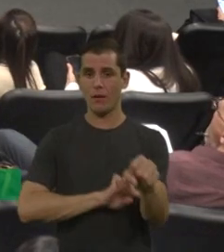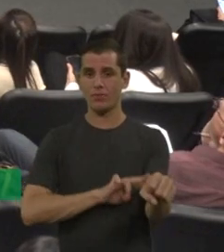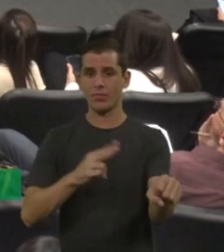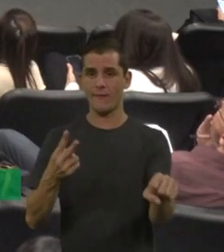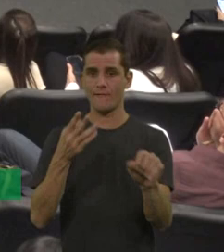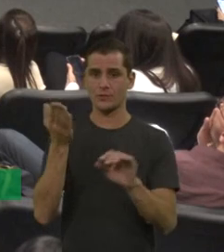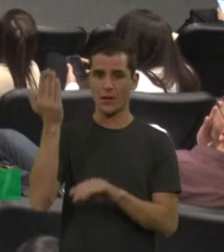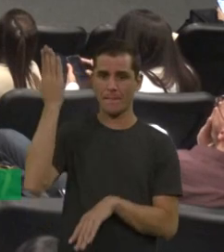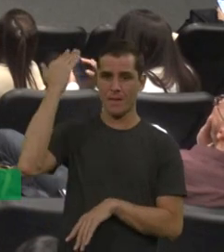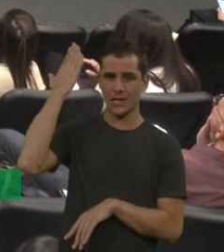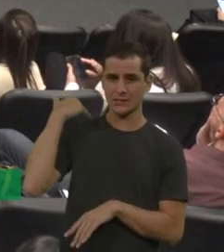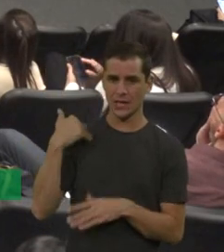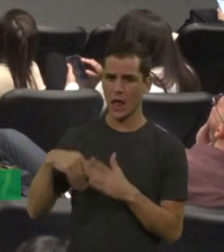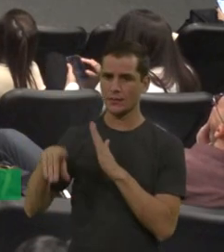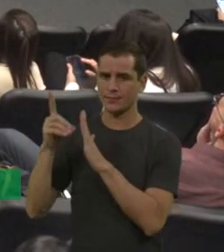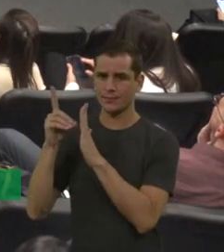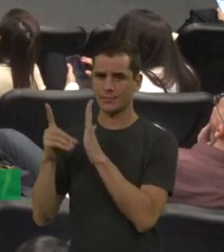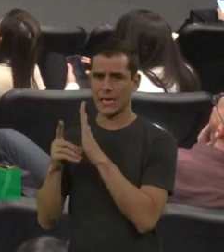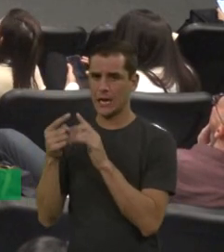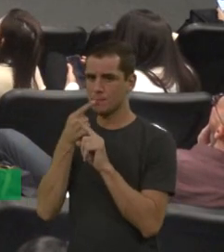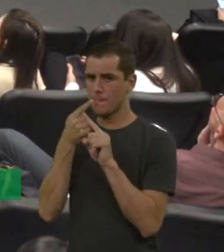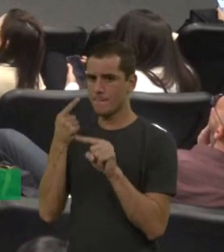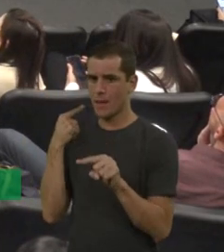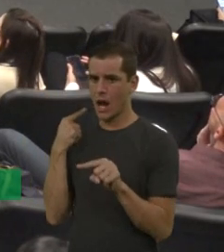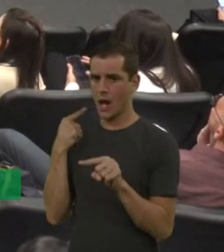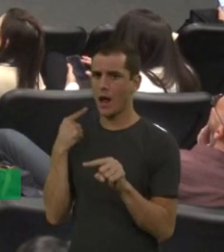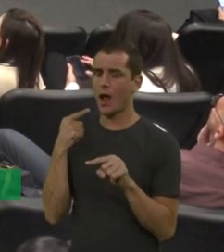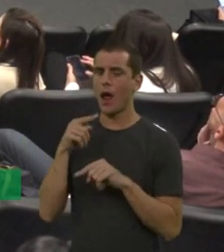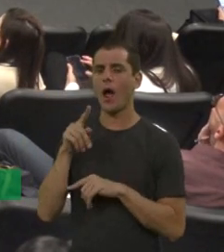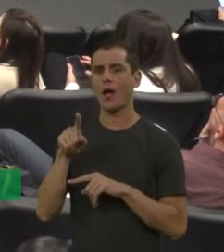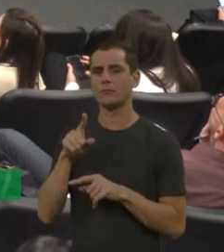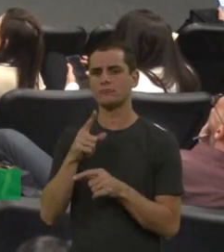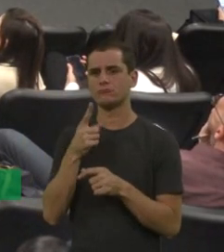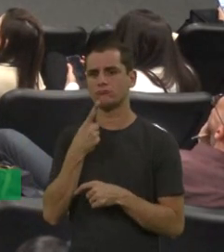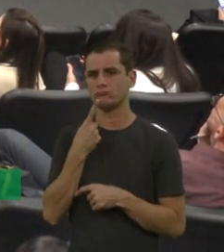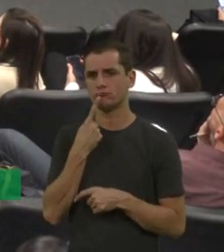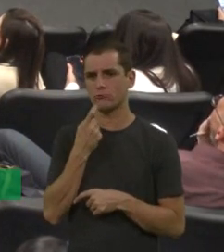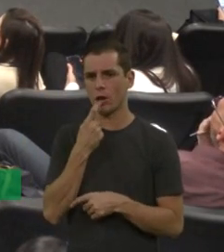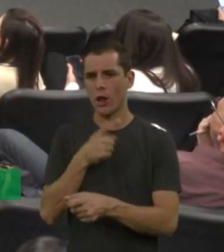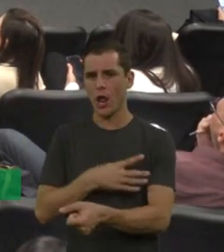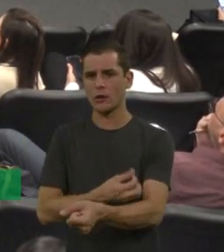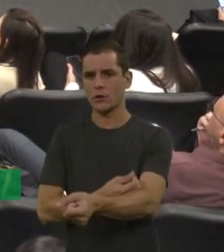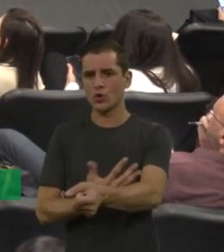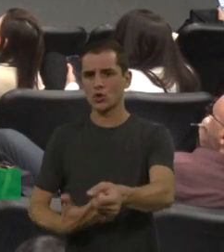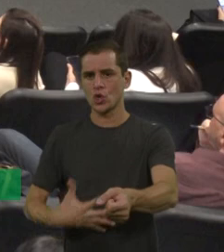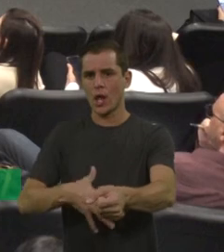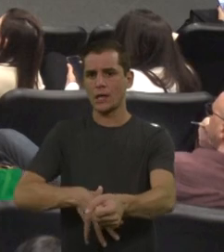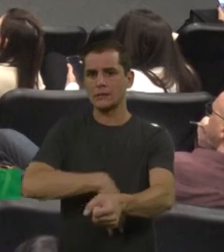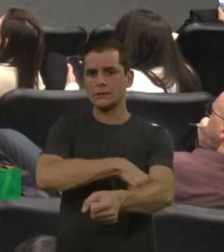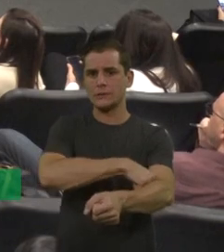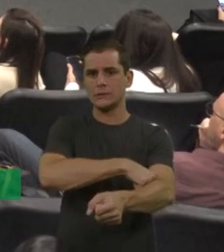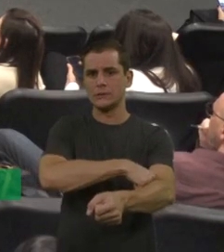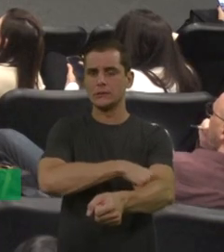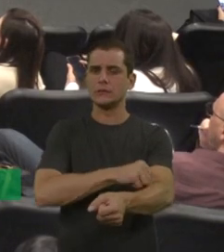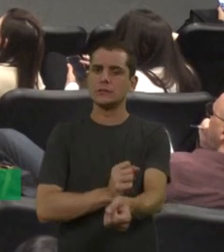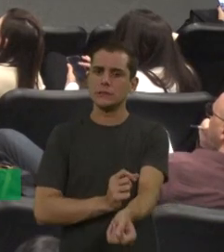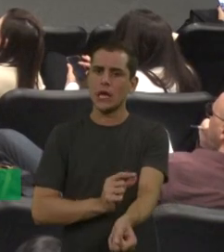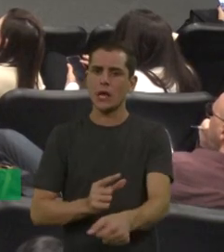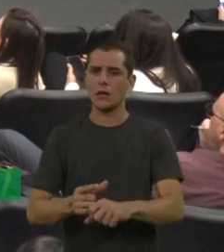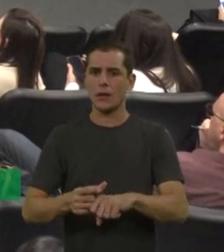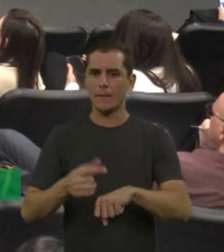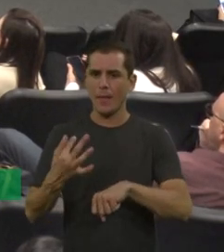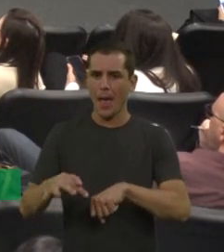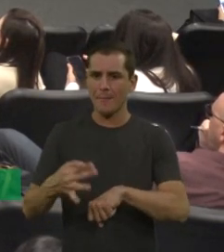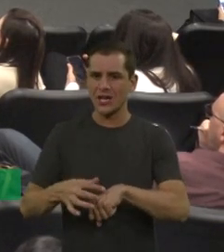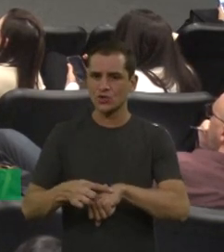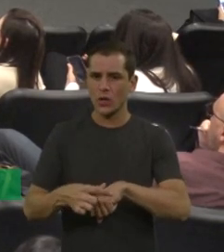últimas décadas, os fatores de coagulação de meia-vida estendida, que duram mais após a aplicação, e também alguns